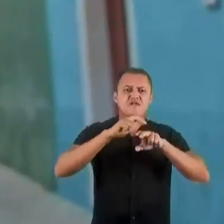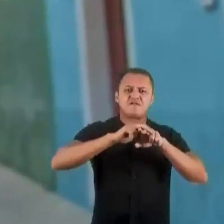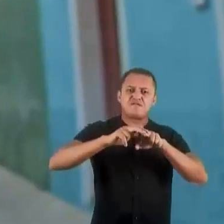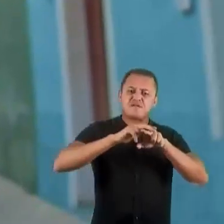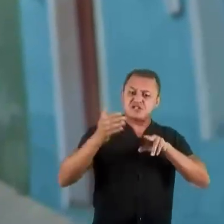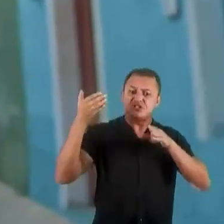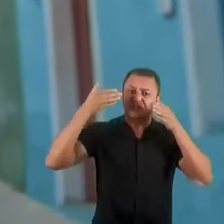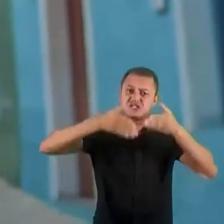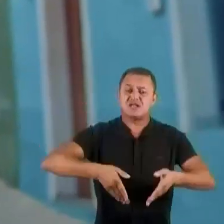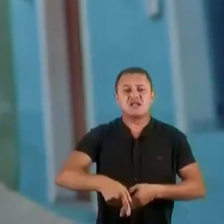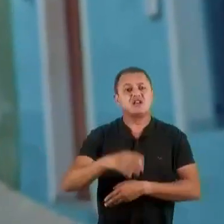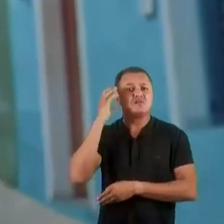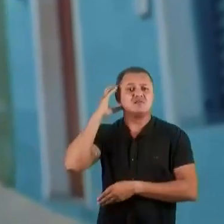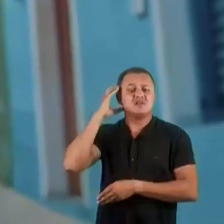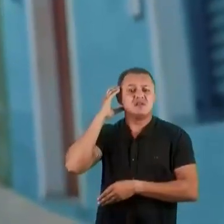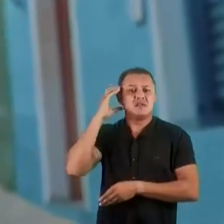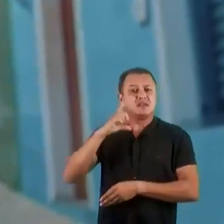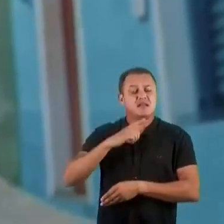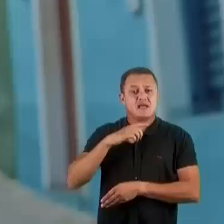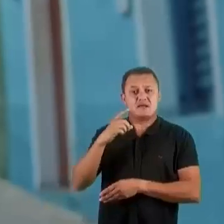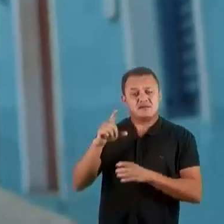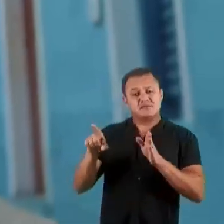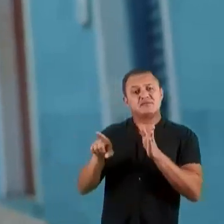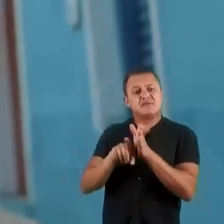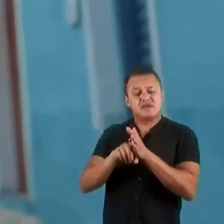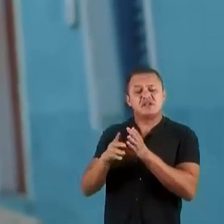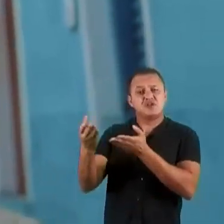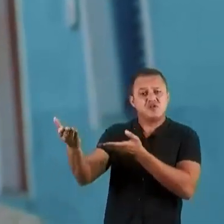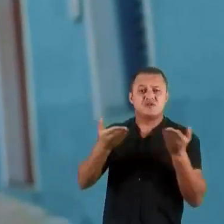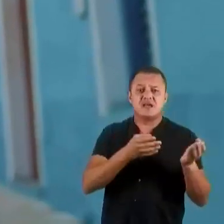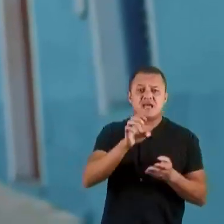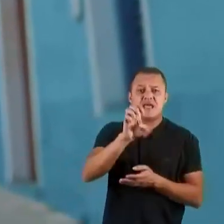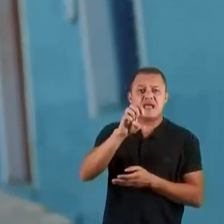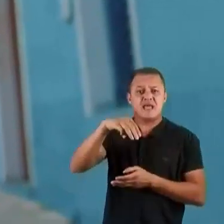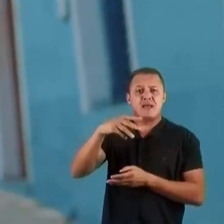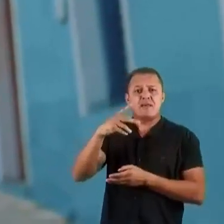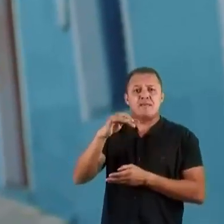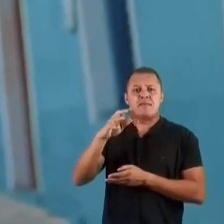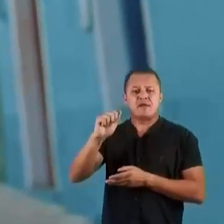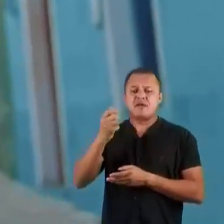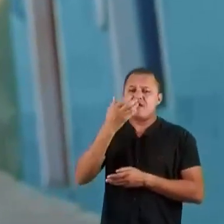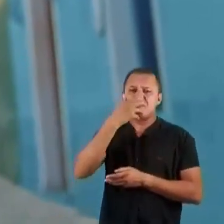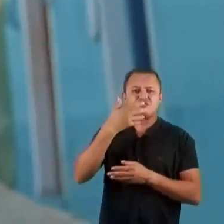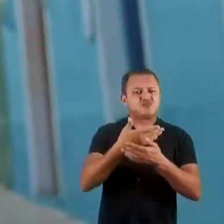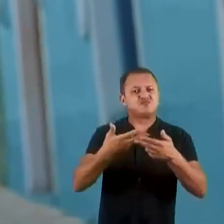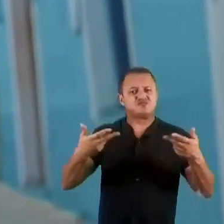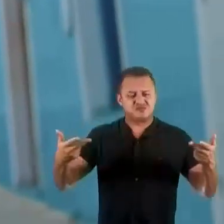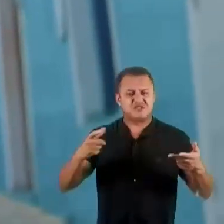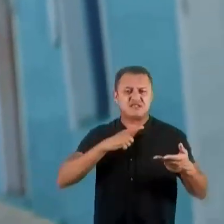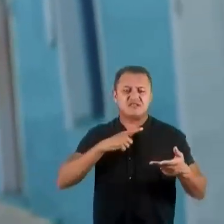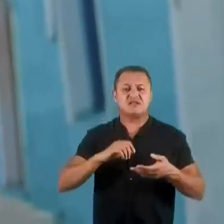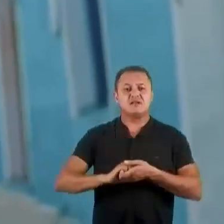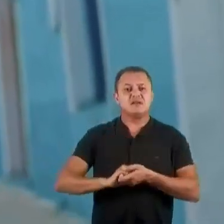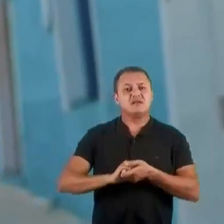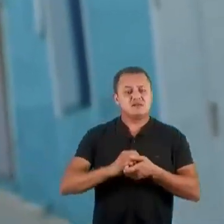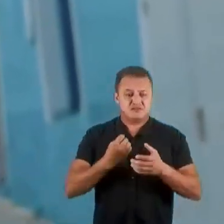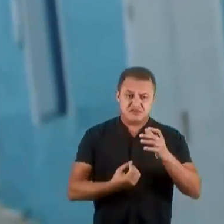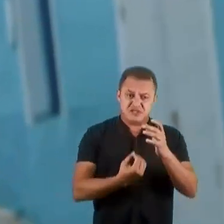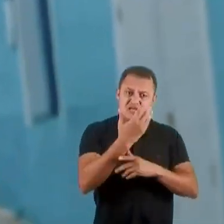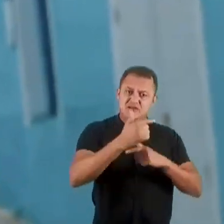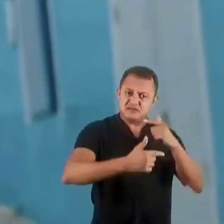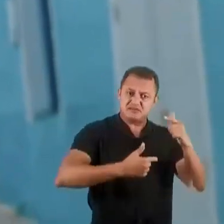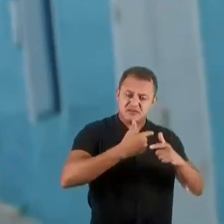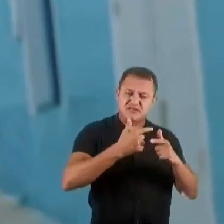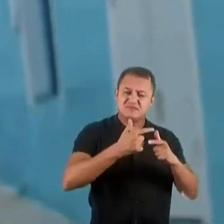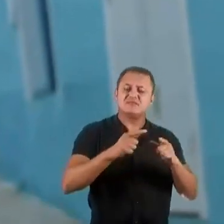indústrias, trabalhar para a ferrovia chegar em Cuiabá e trazer a Embrapa, para transformar Cuiabá em um polo de produção de